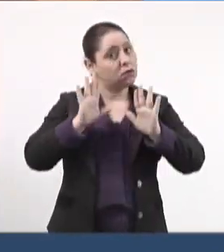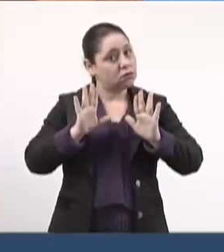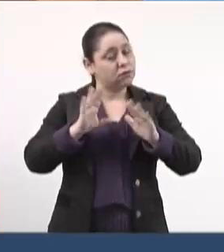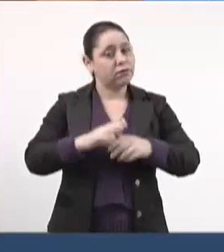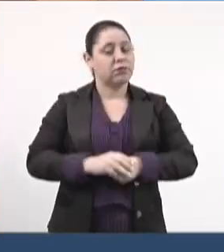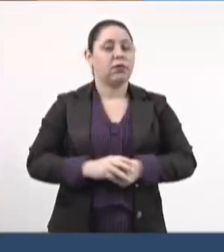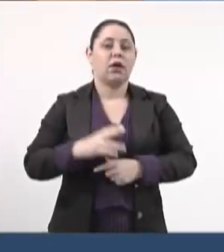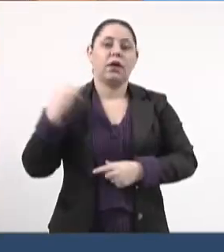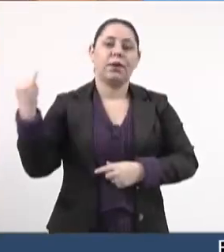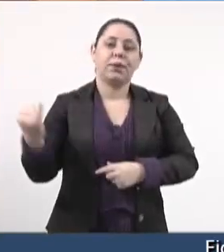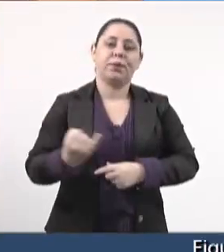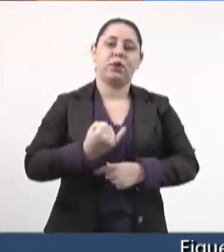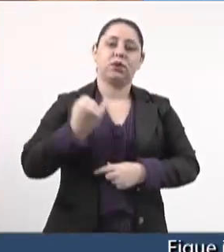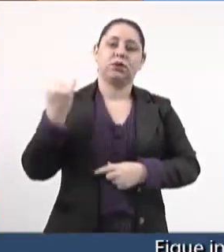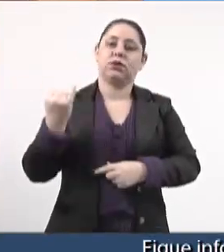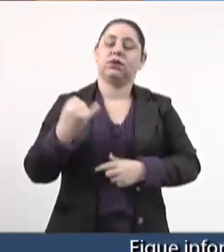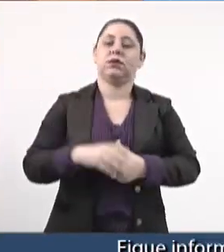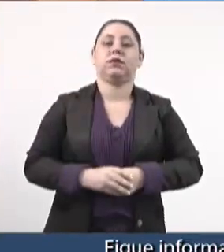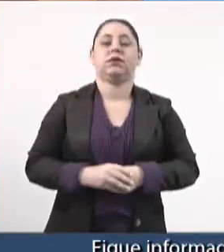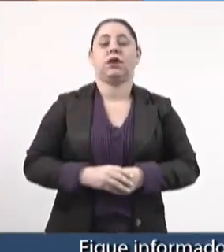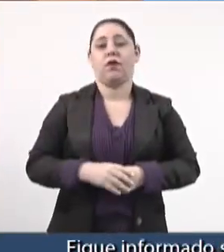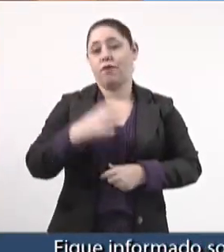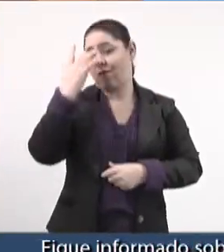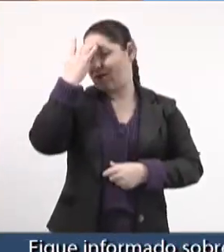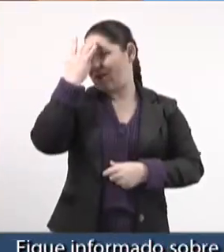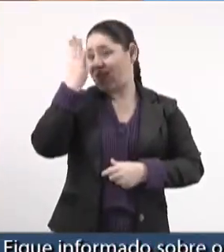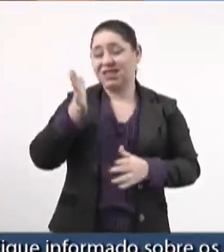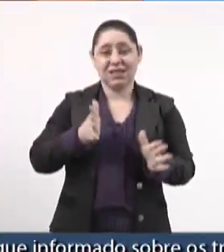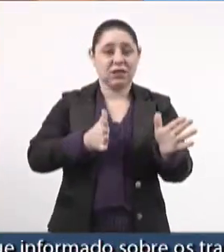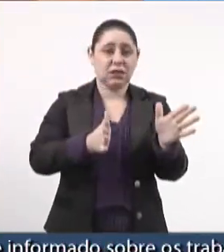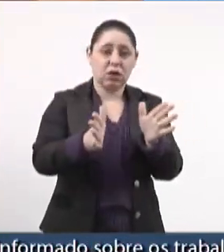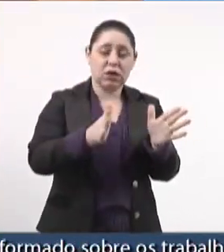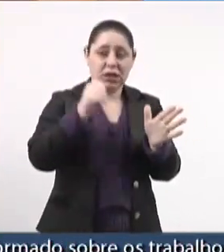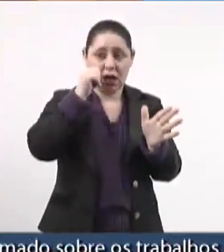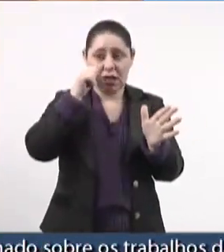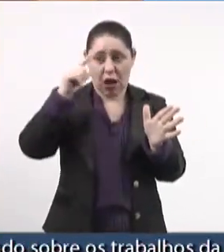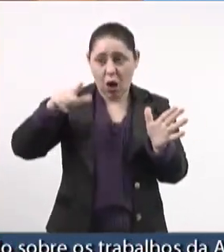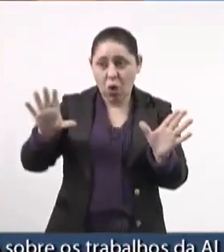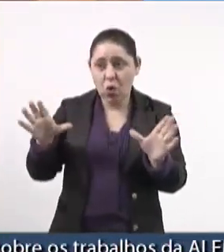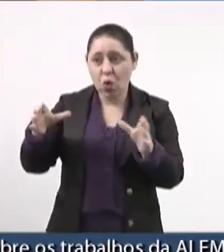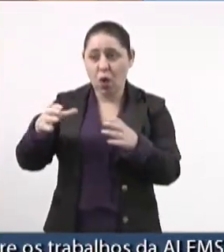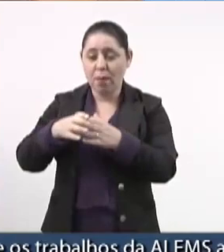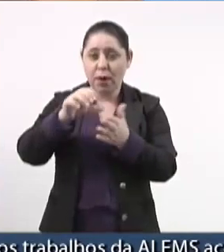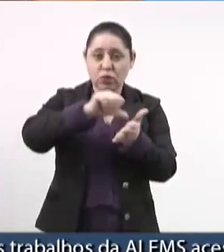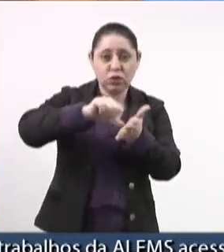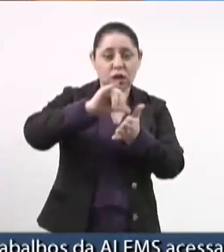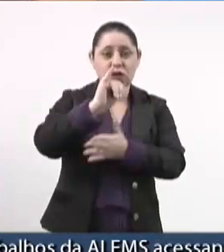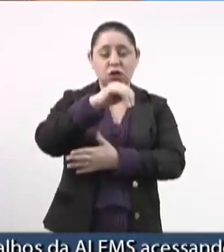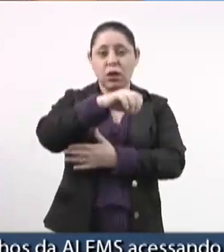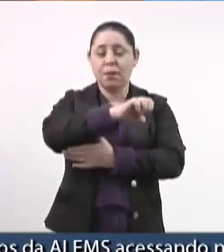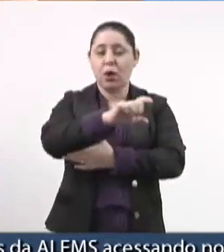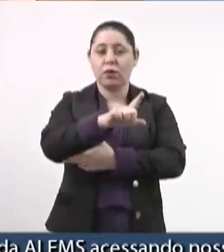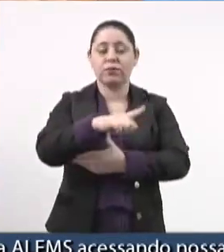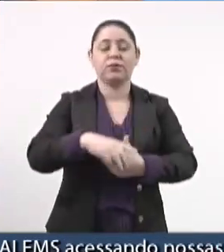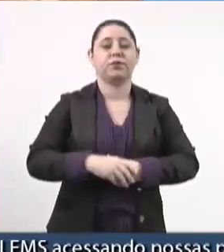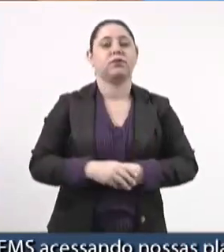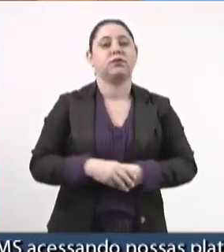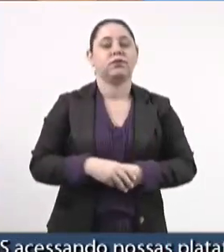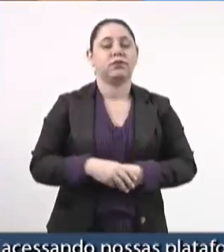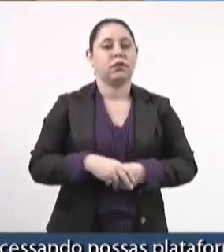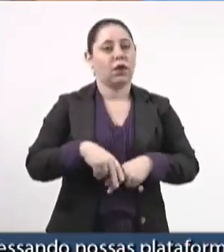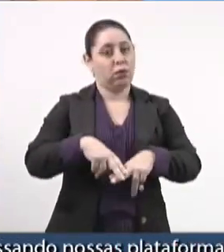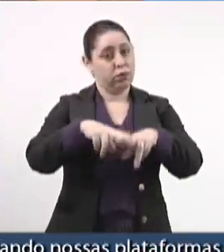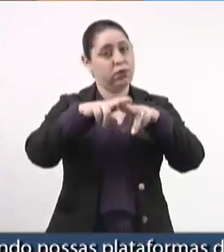a importância de facilitar o acesso dessas mulheres à unidade do IMOL. E, por